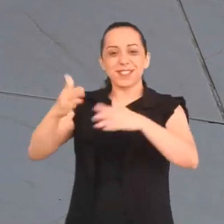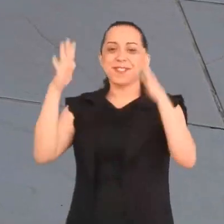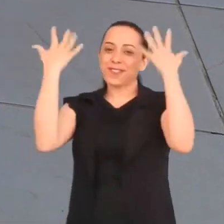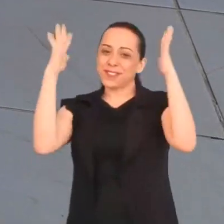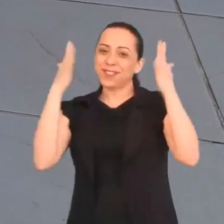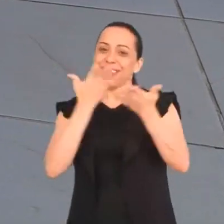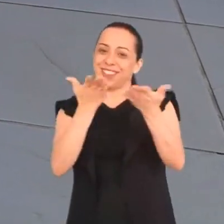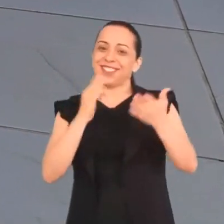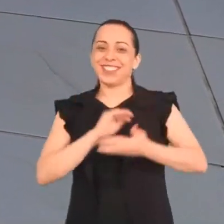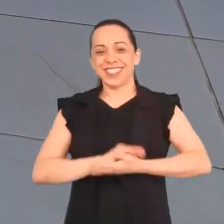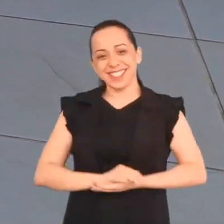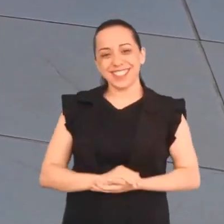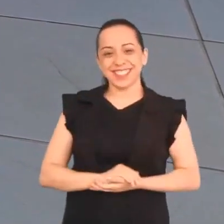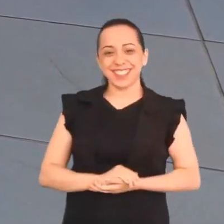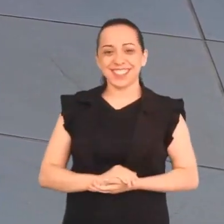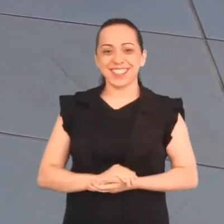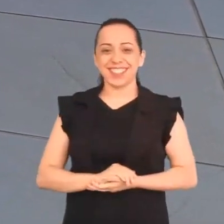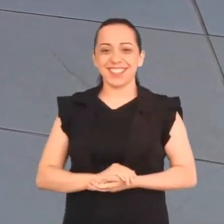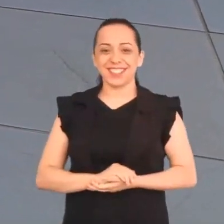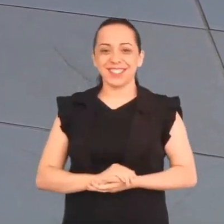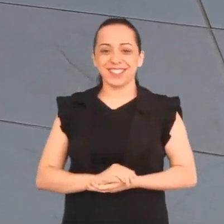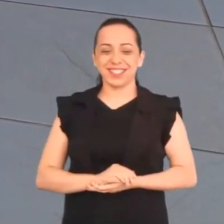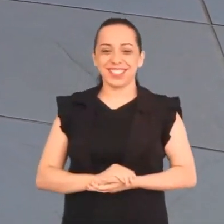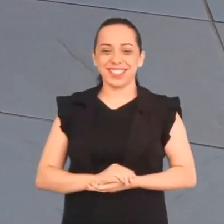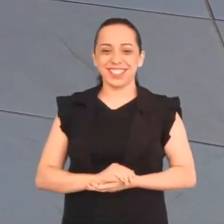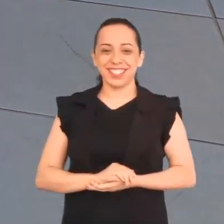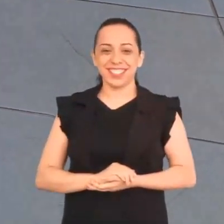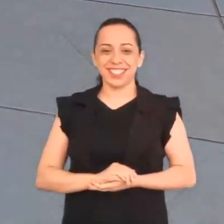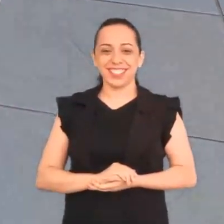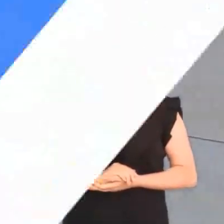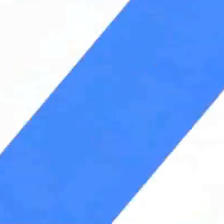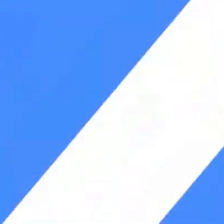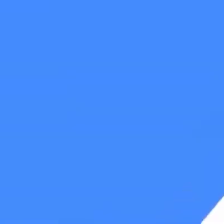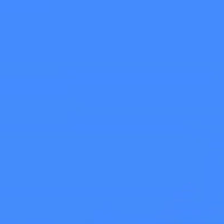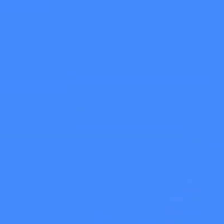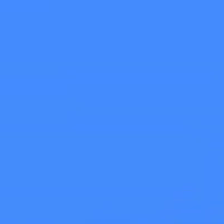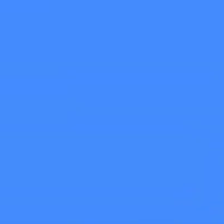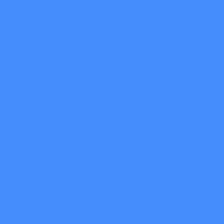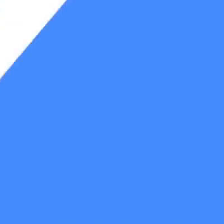Muito bem! Você terminou o seu circuito. Parabéns!